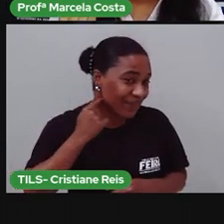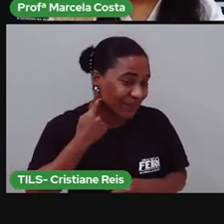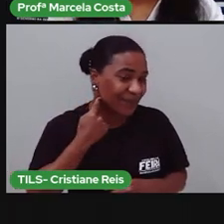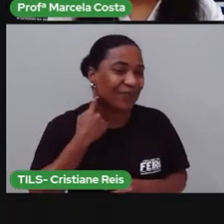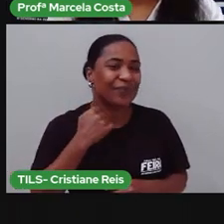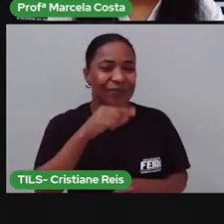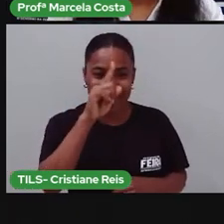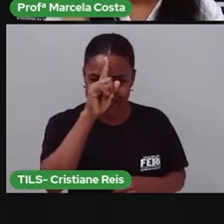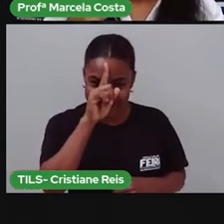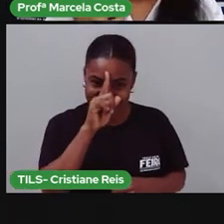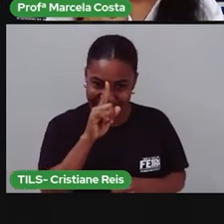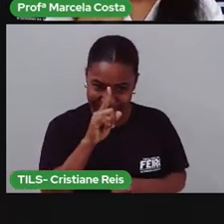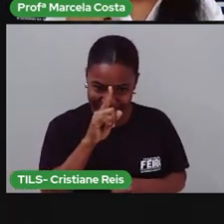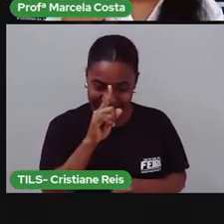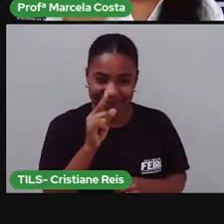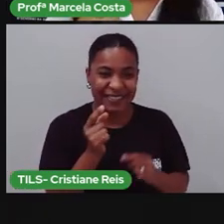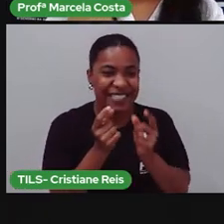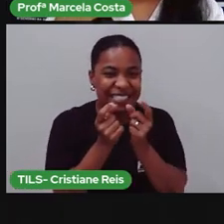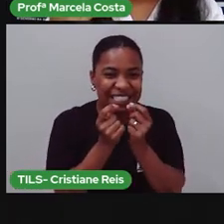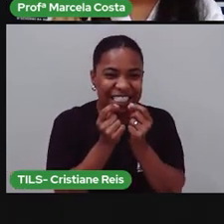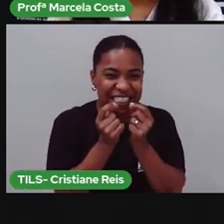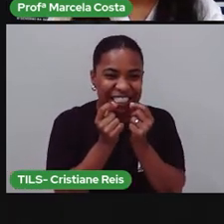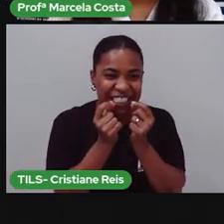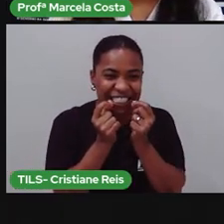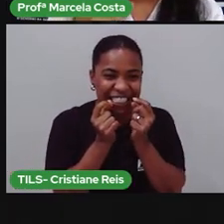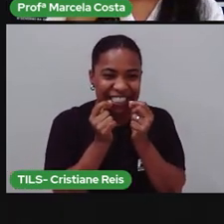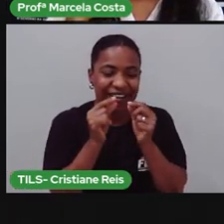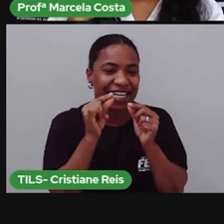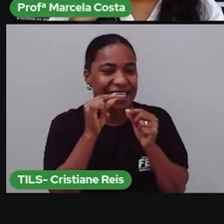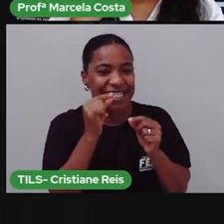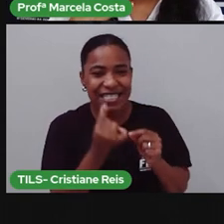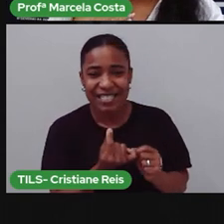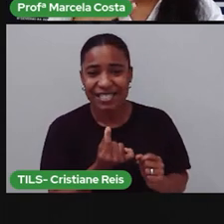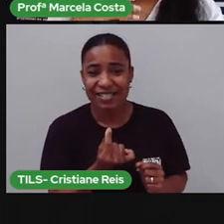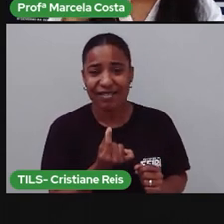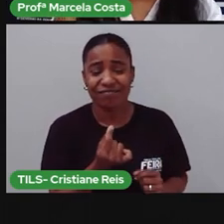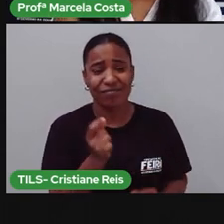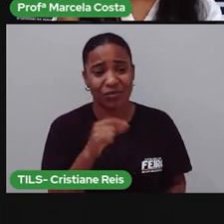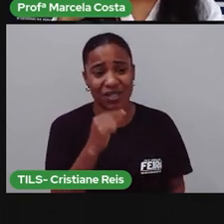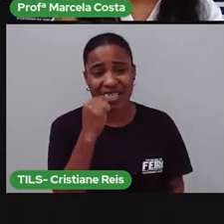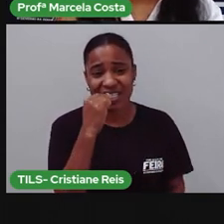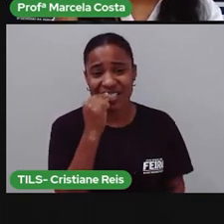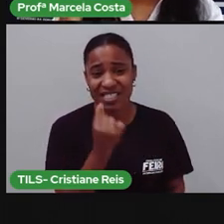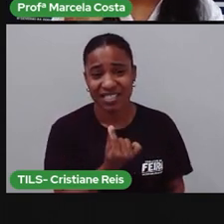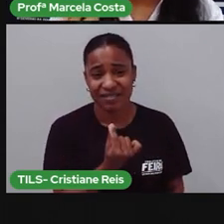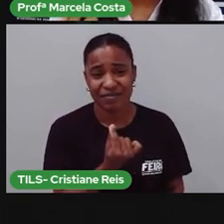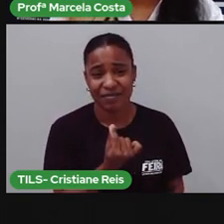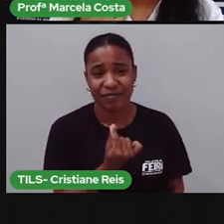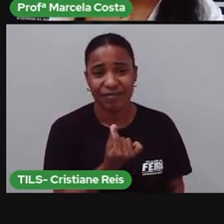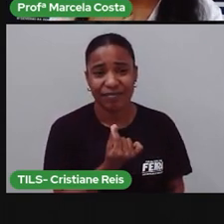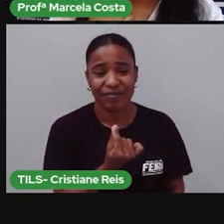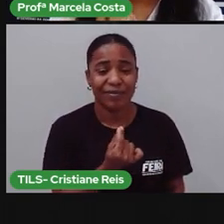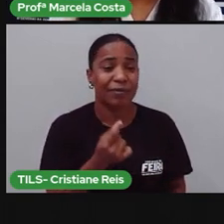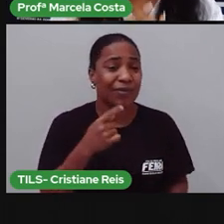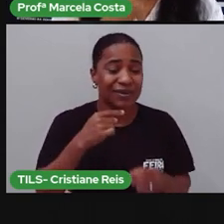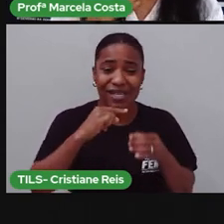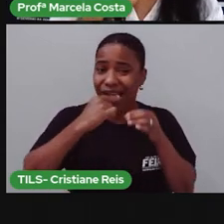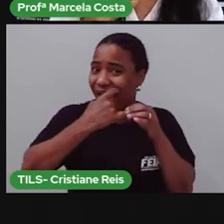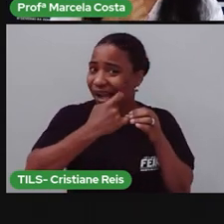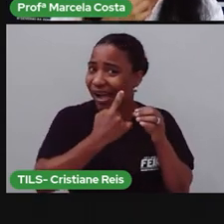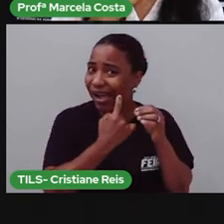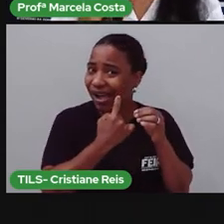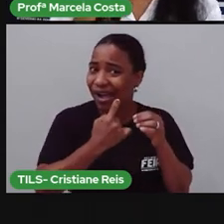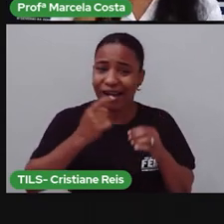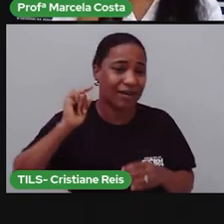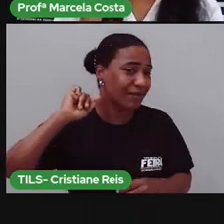pode cair, né? Porque ele tá doente, ele vai ficar com cárie, pode ficar com buraco no seu dente. E